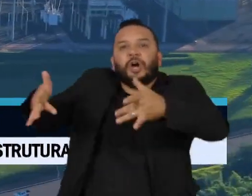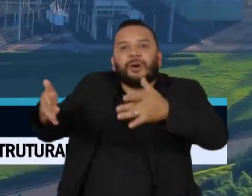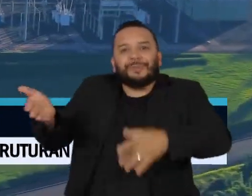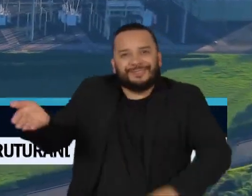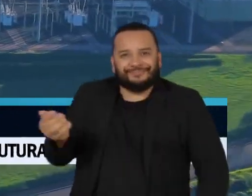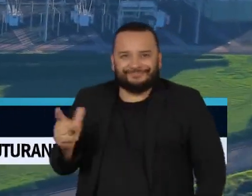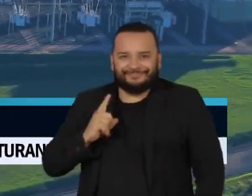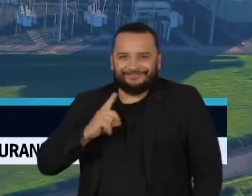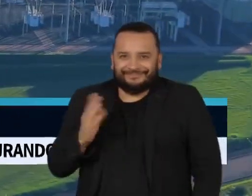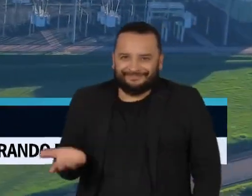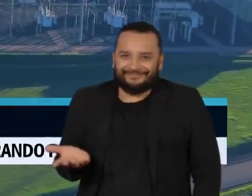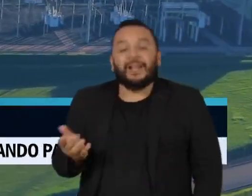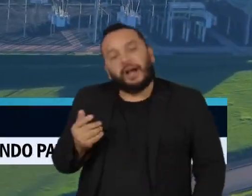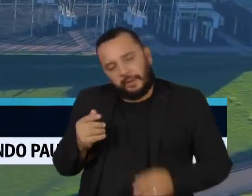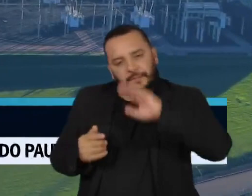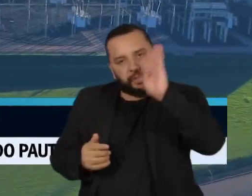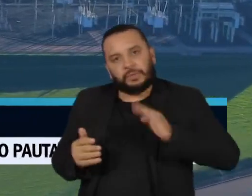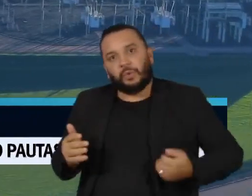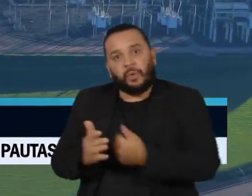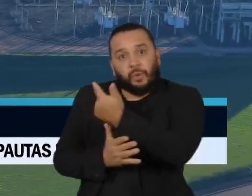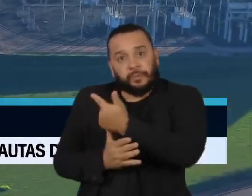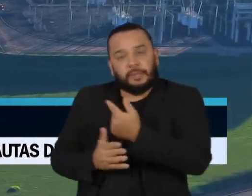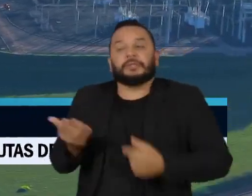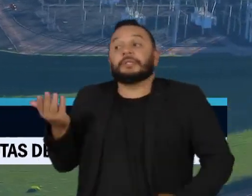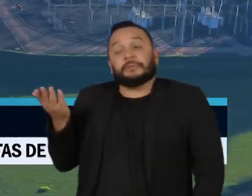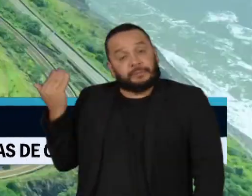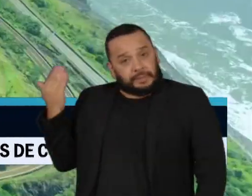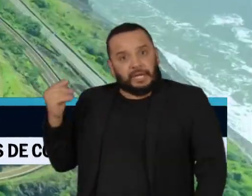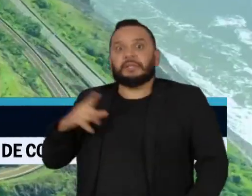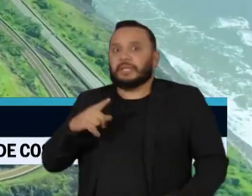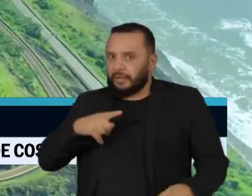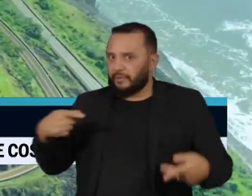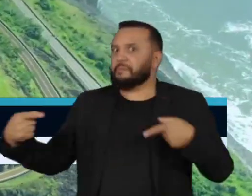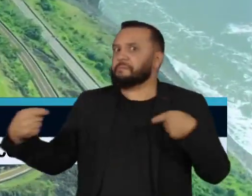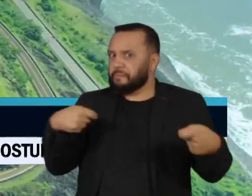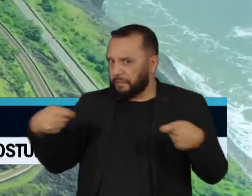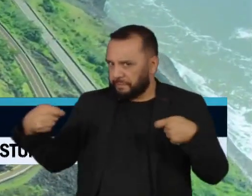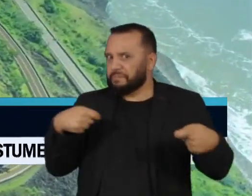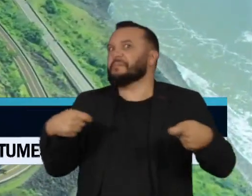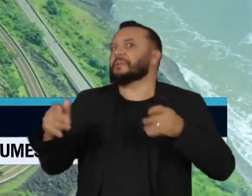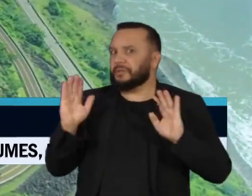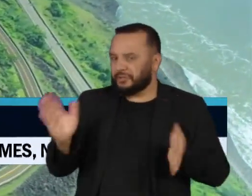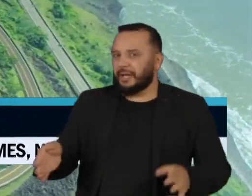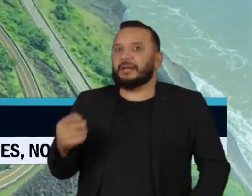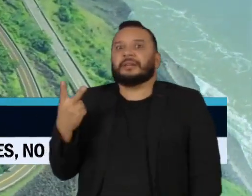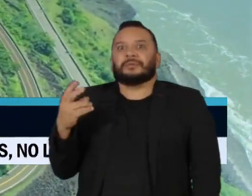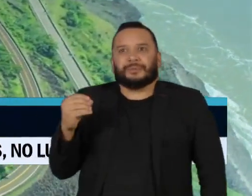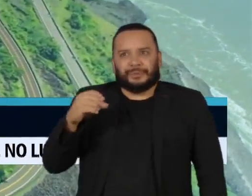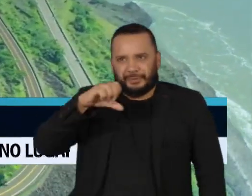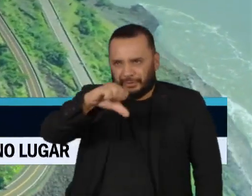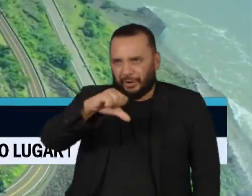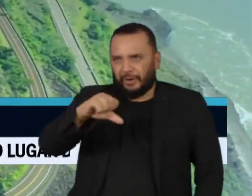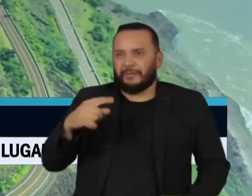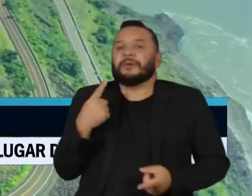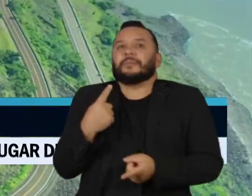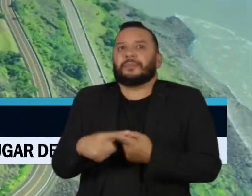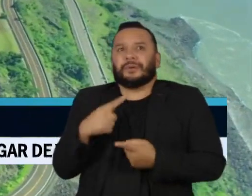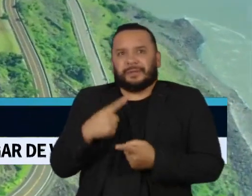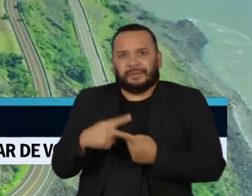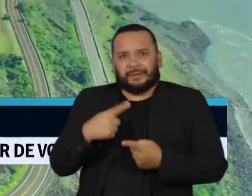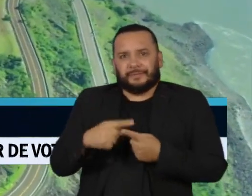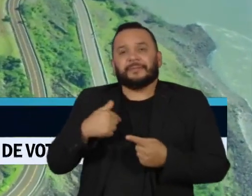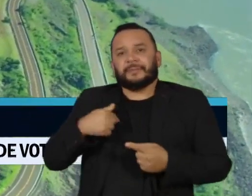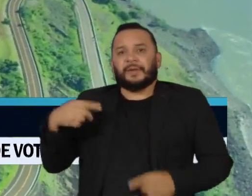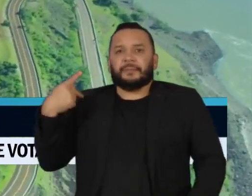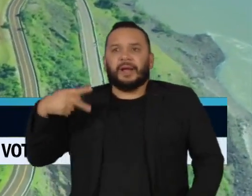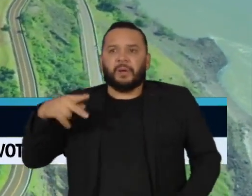direito. Esse valor já foi motivo de atrito entre os dois países. Em 2009, diante das insistentes reclamações